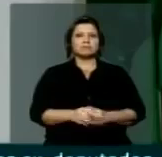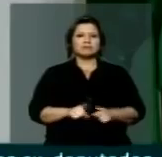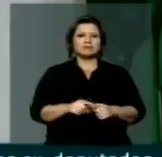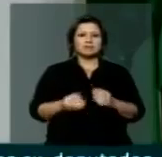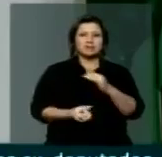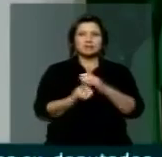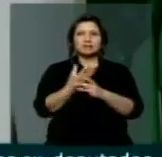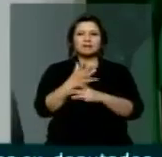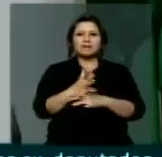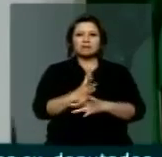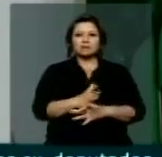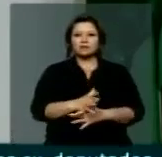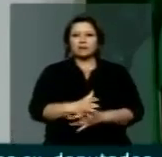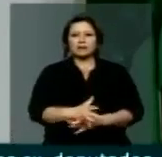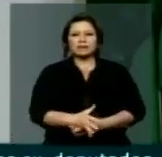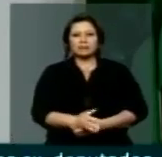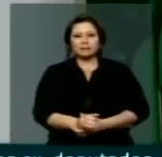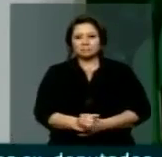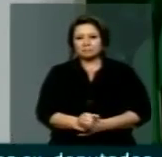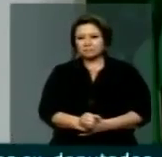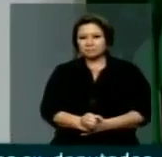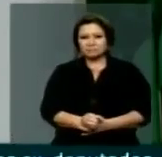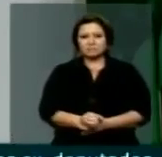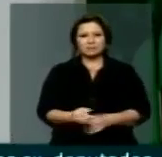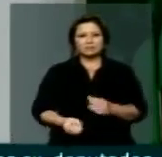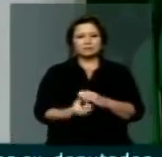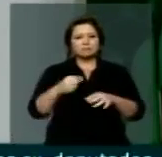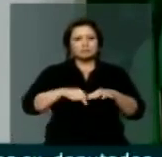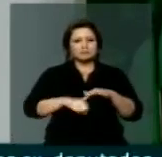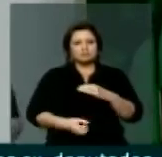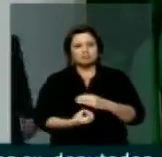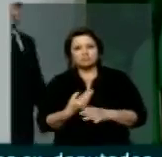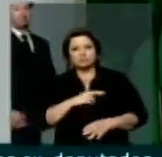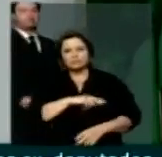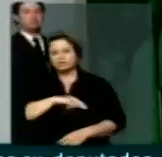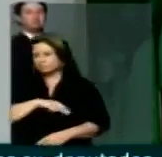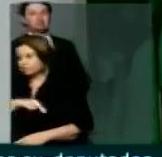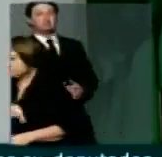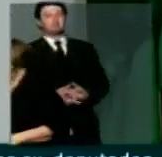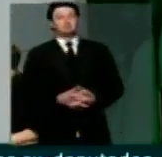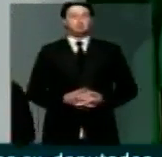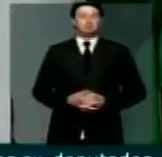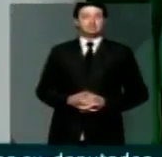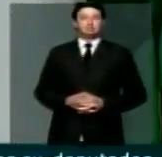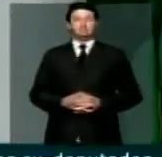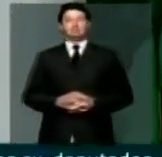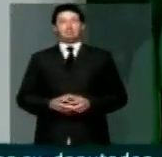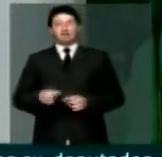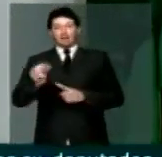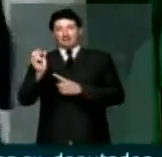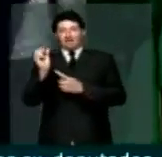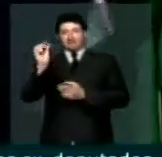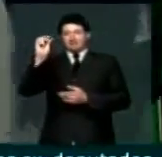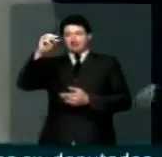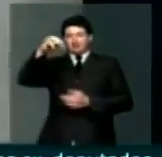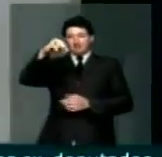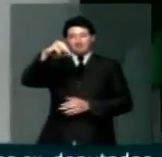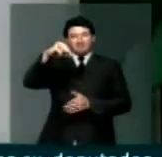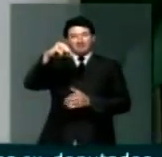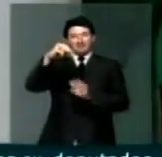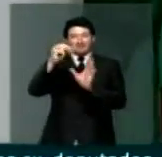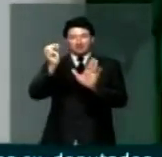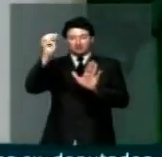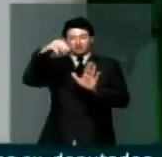A semente, lançada em solo fértil, morre e nasce pela